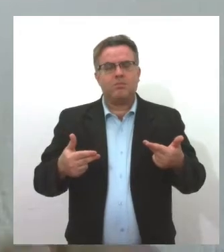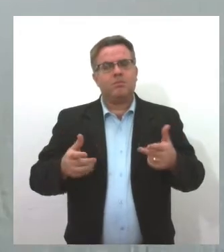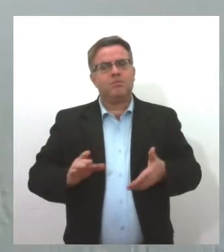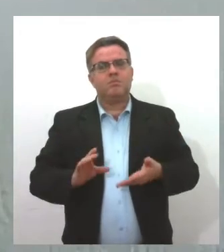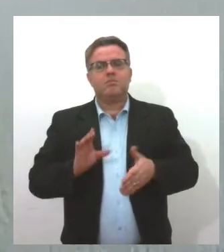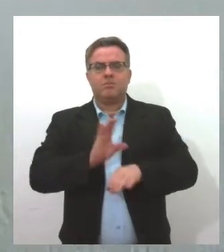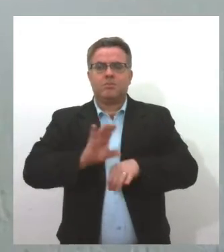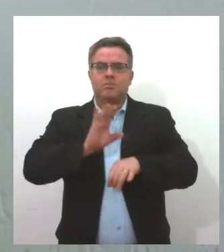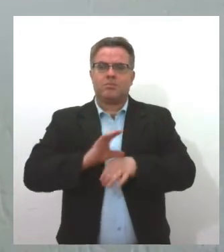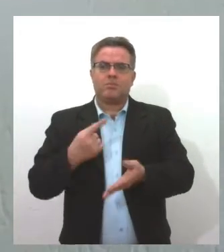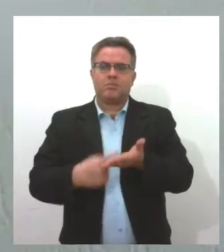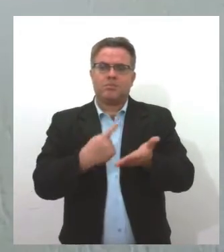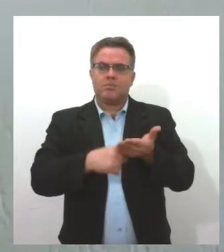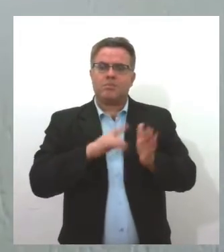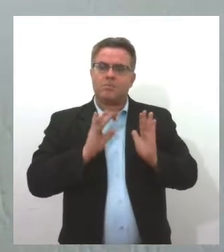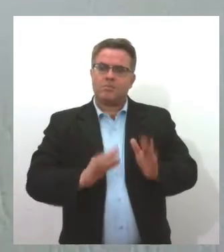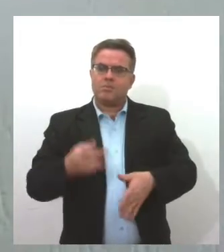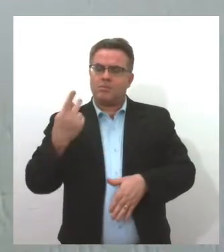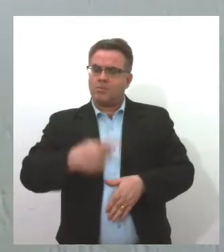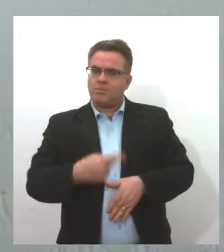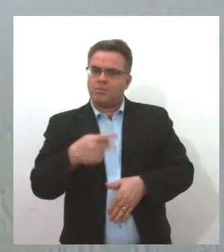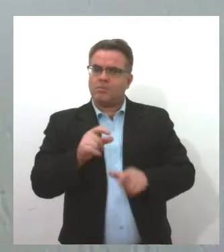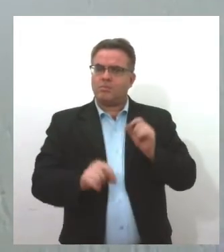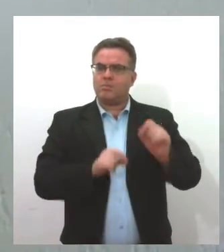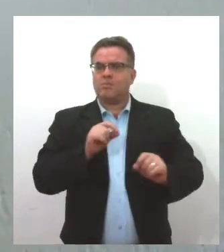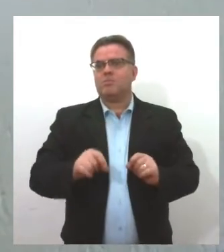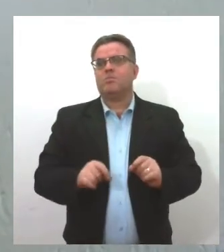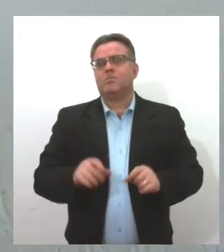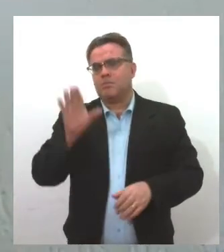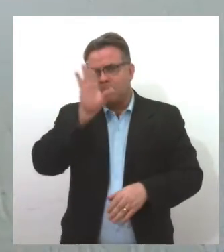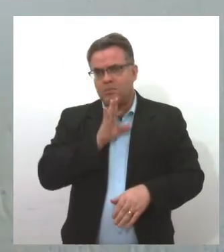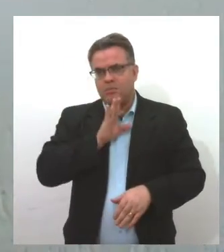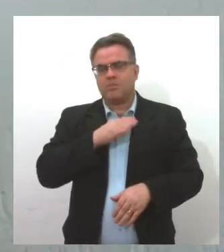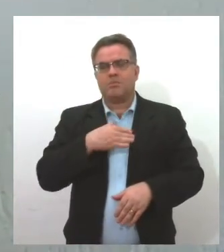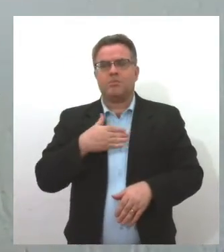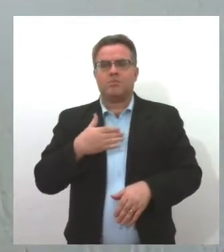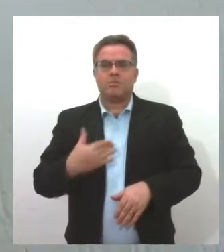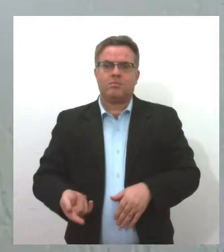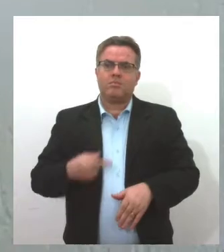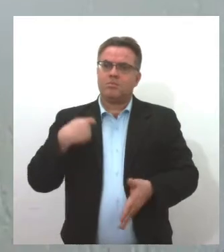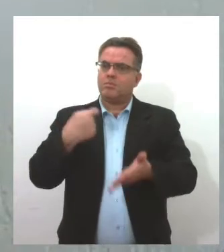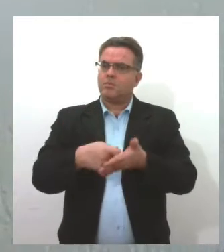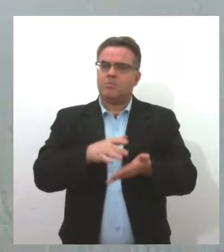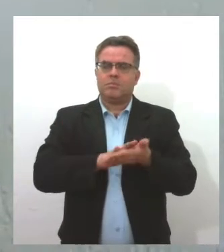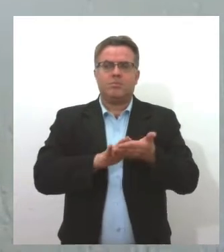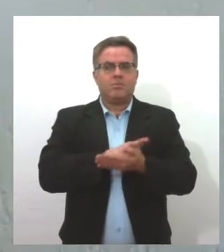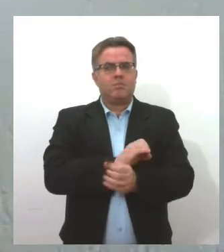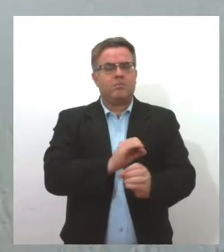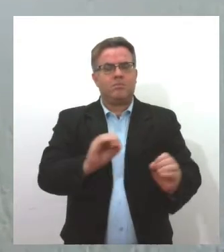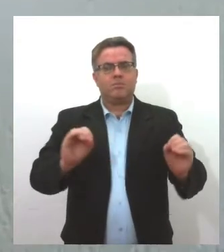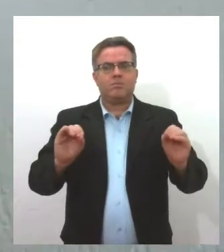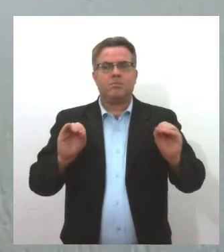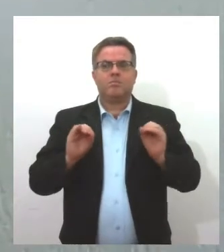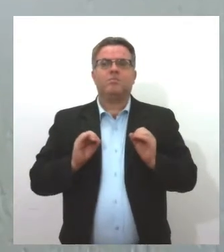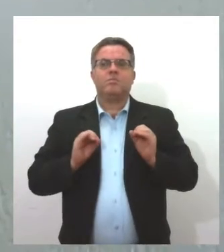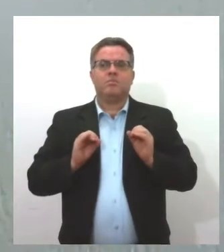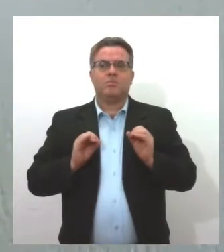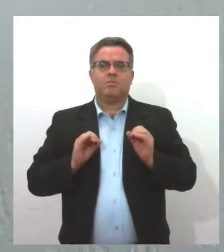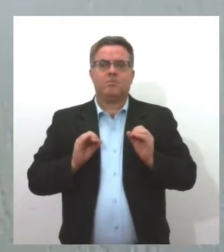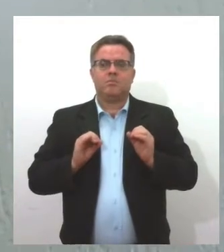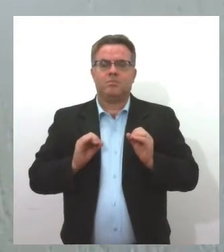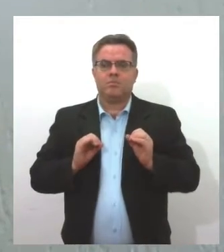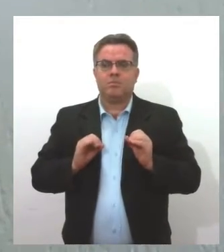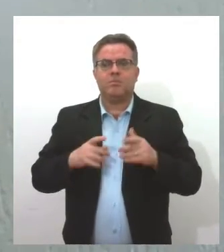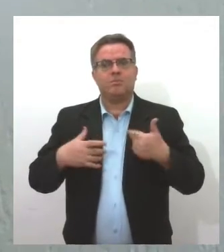nós oferecemos na nossa sede, eles são gratuitos. Nós não cobramos absolutamente nada aos nossos alunos.